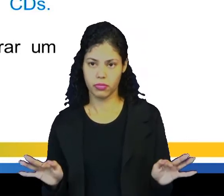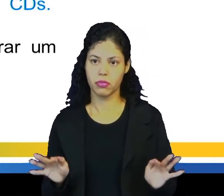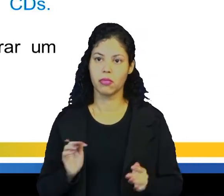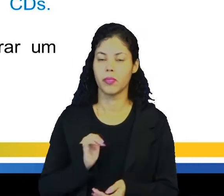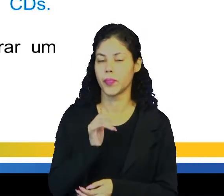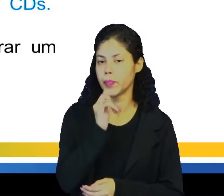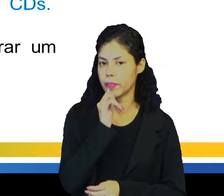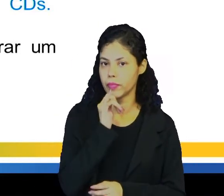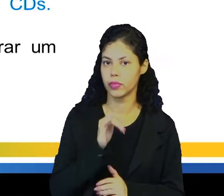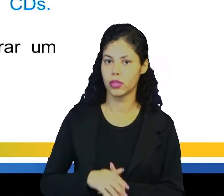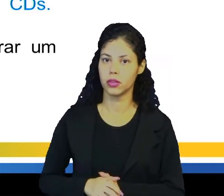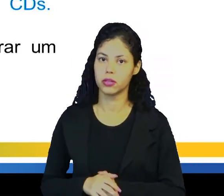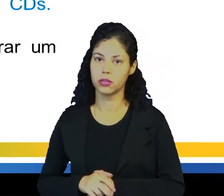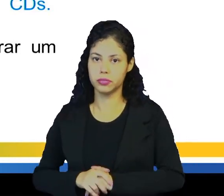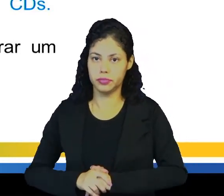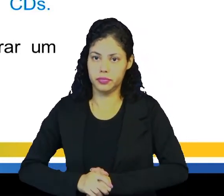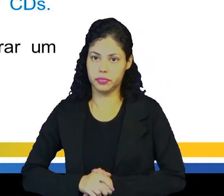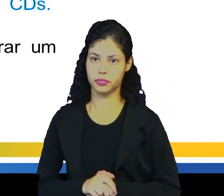Por exemplo,